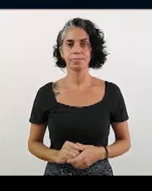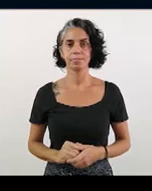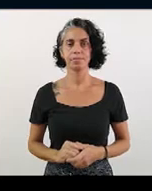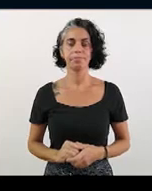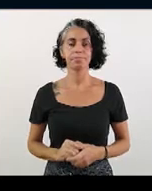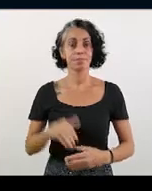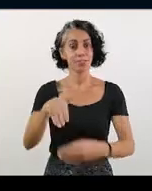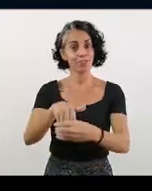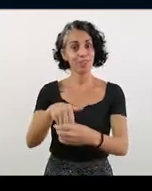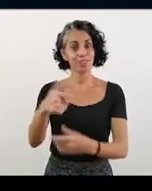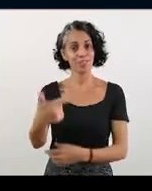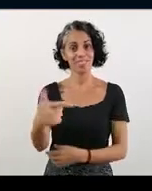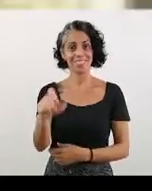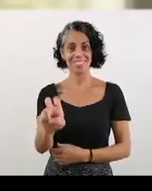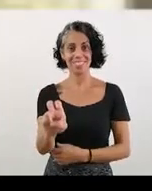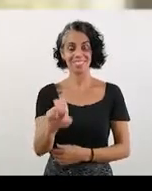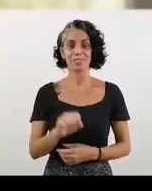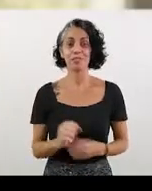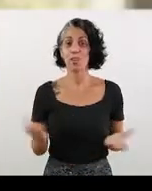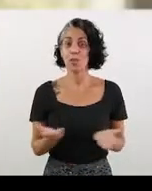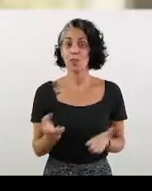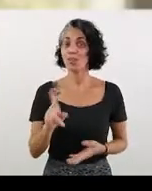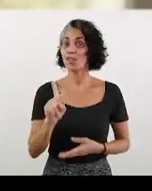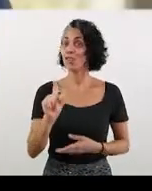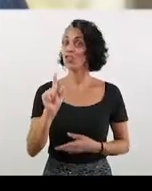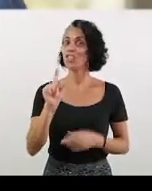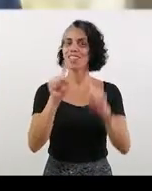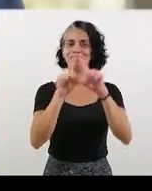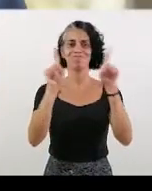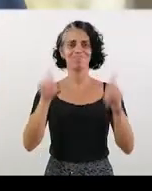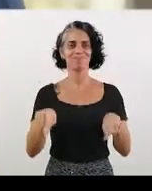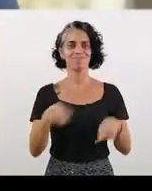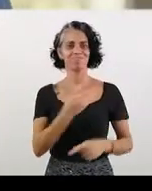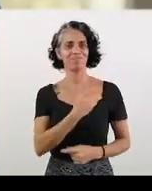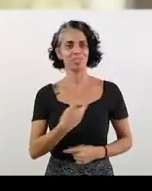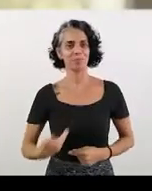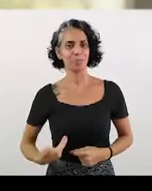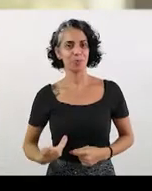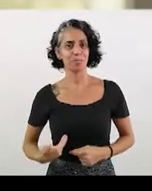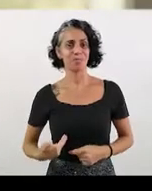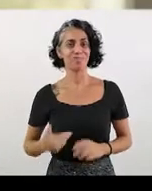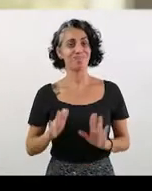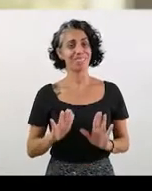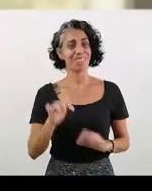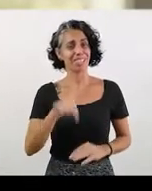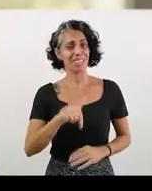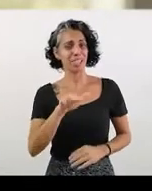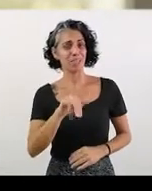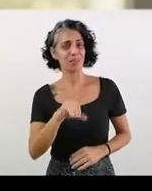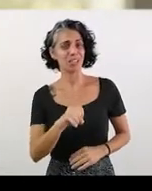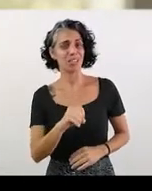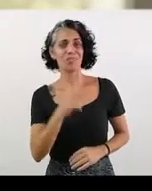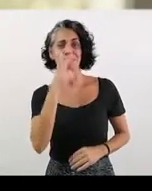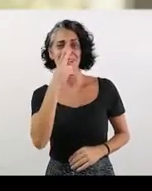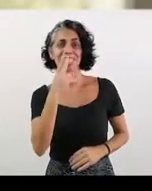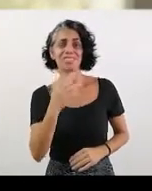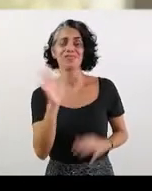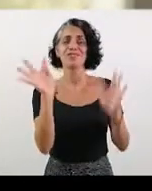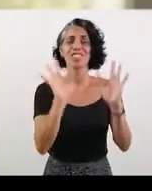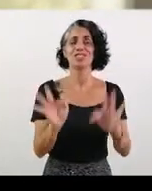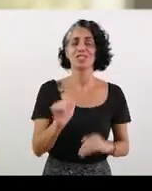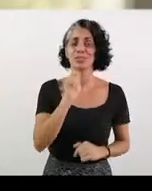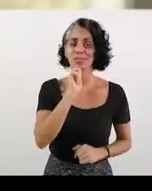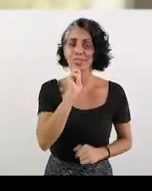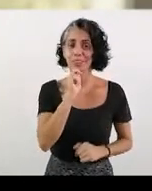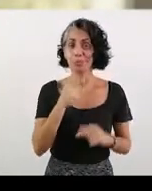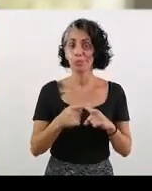É 25. Hoje é dia do servidor público, mas aqui no Rio eles não têm muito o que comemorar. A